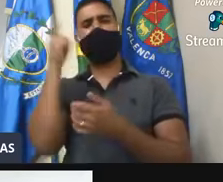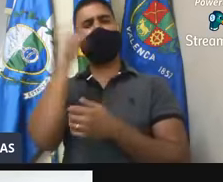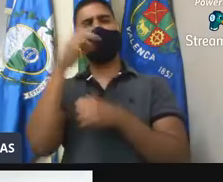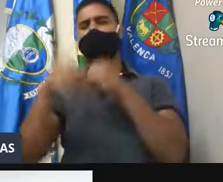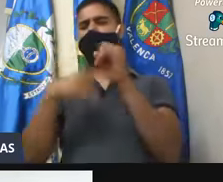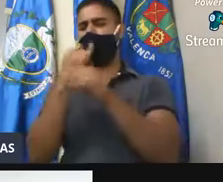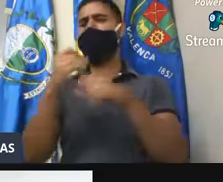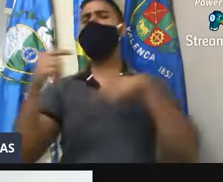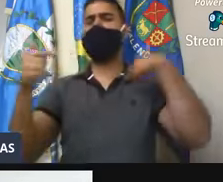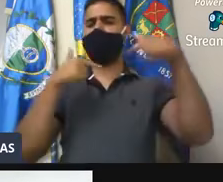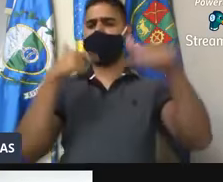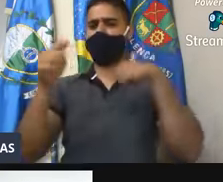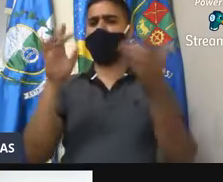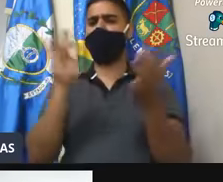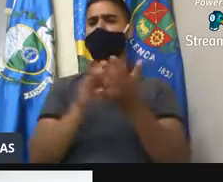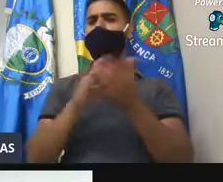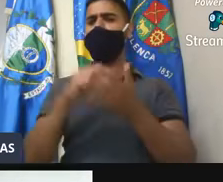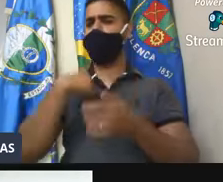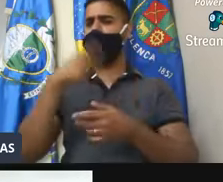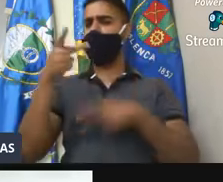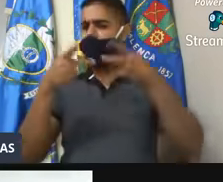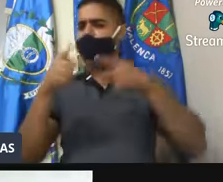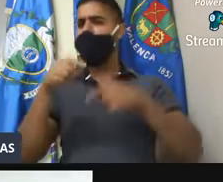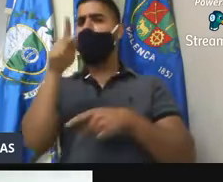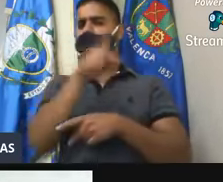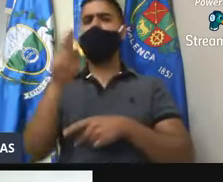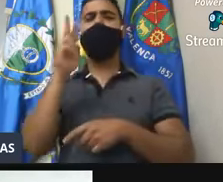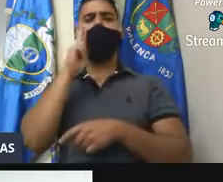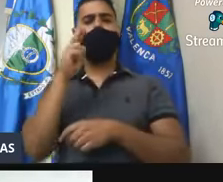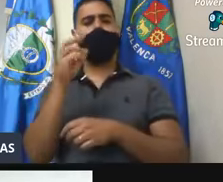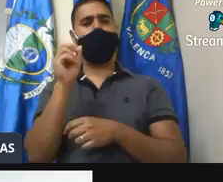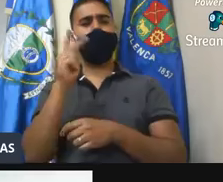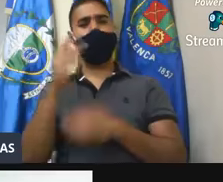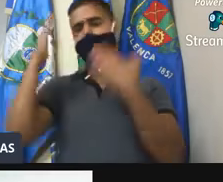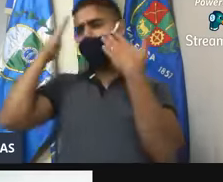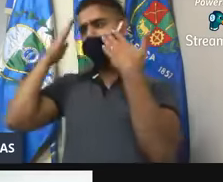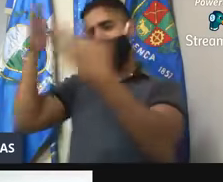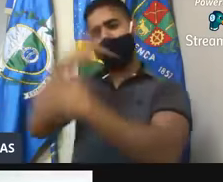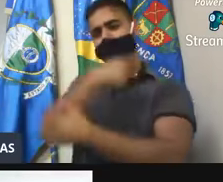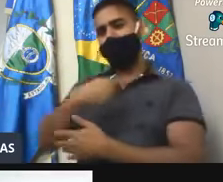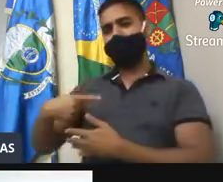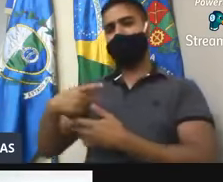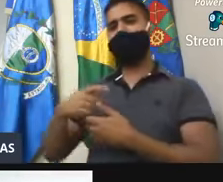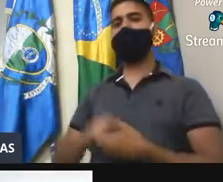trabalhar. Está aqui quem está falando é o professor Rafael. Até semana que vem, se Deus quiser. Obrigado, presidente.